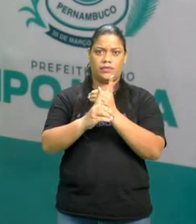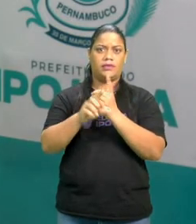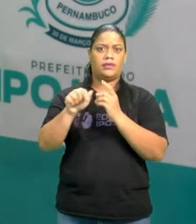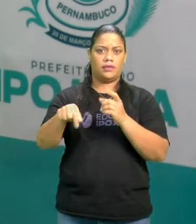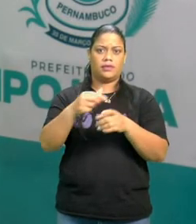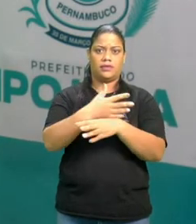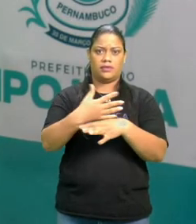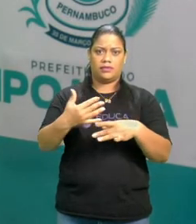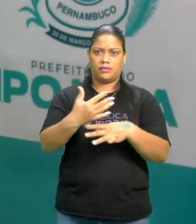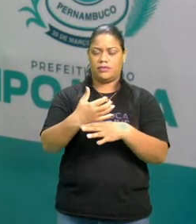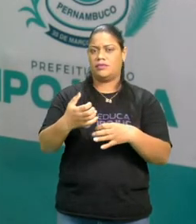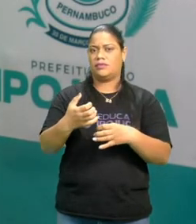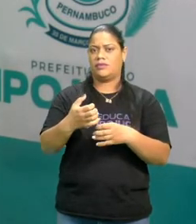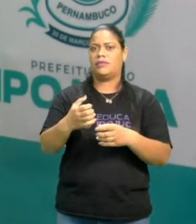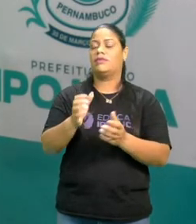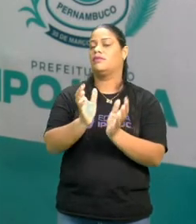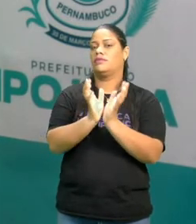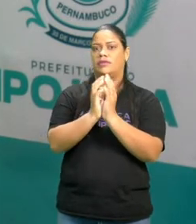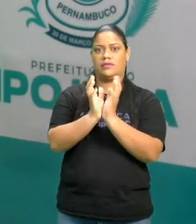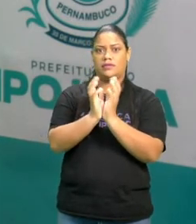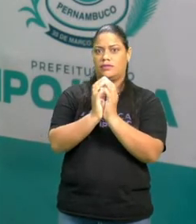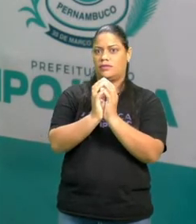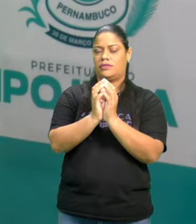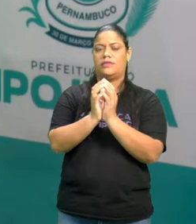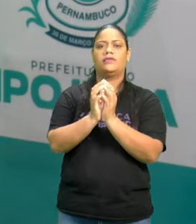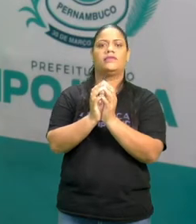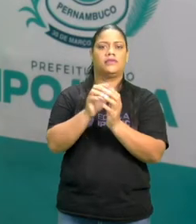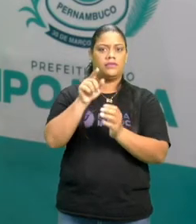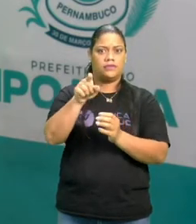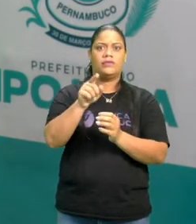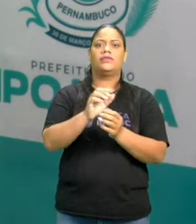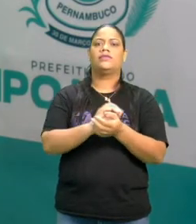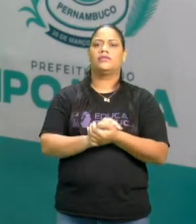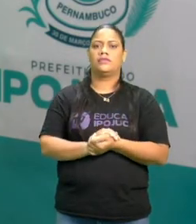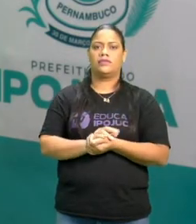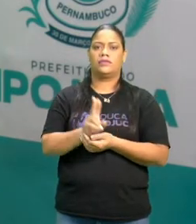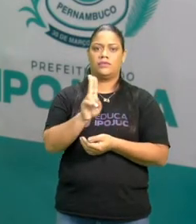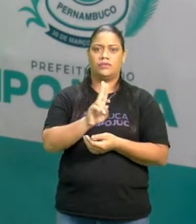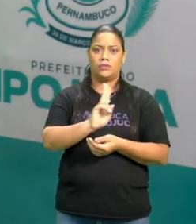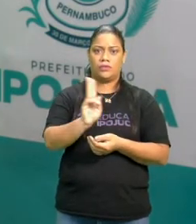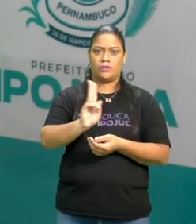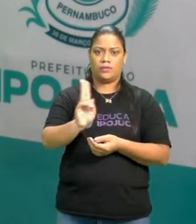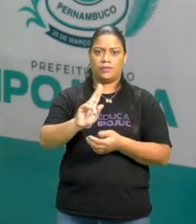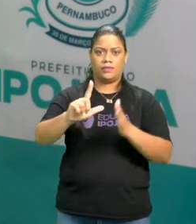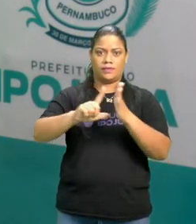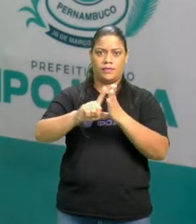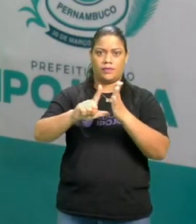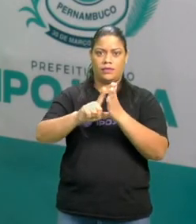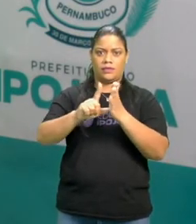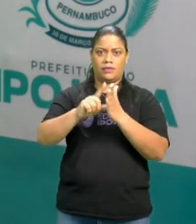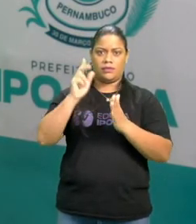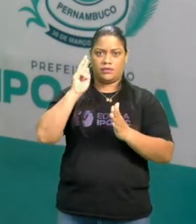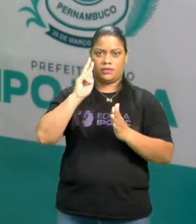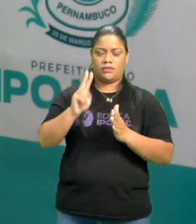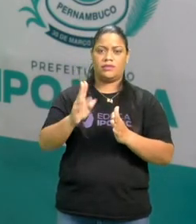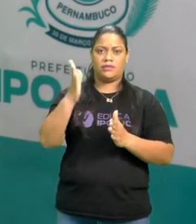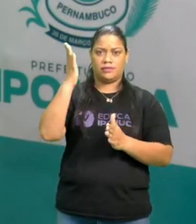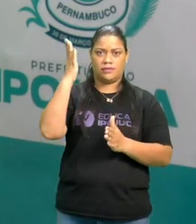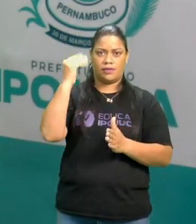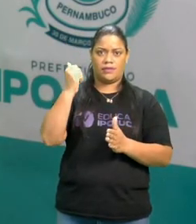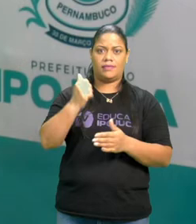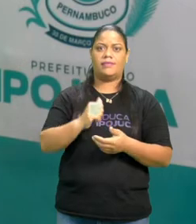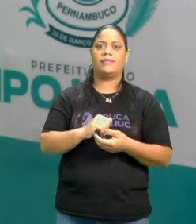no centro do Ipozúco ou no centro do Recife. Você coloca lá no mapa o nome da loja, percebe onde ela fica